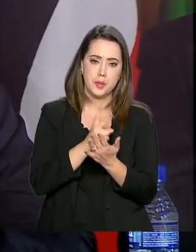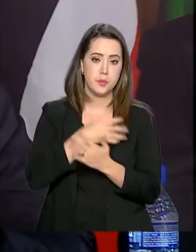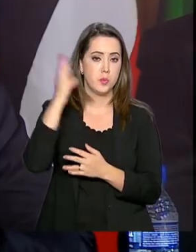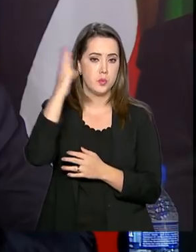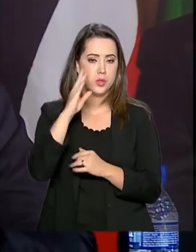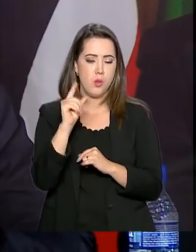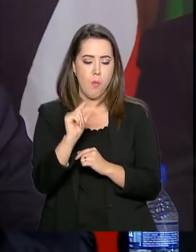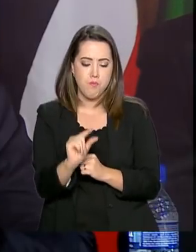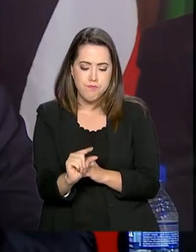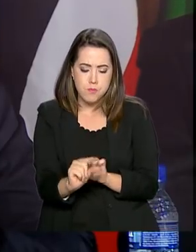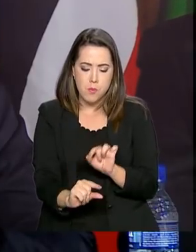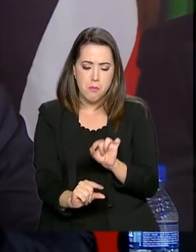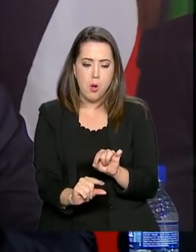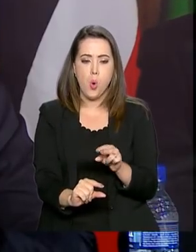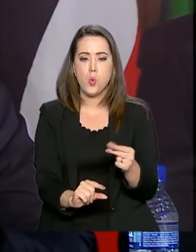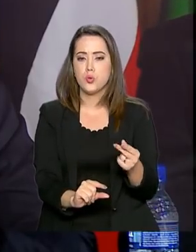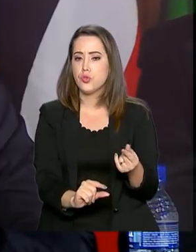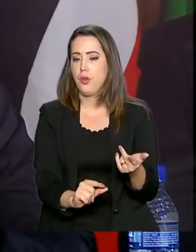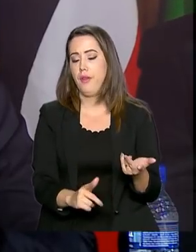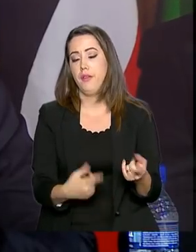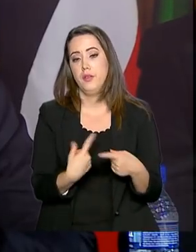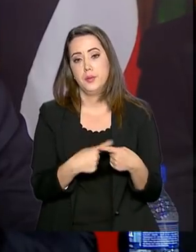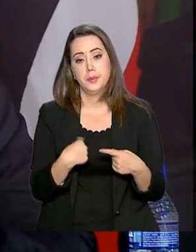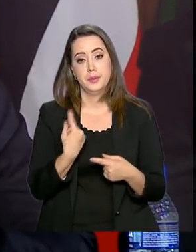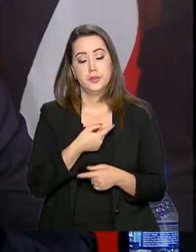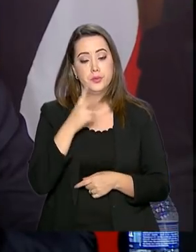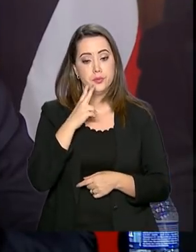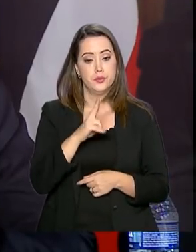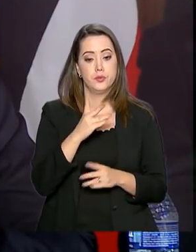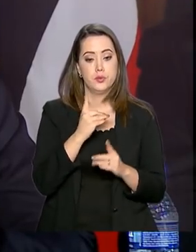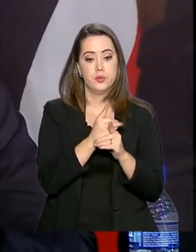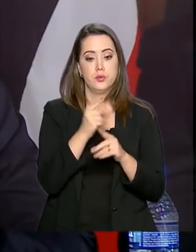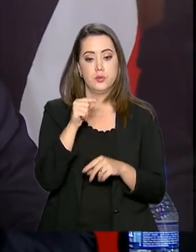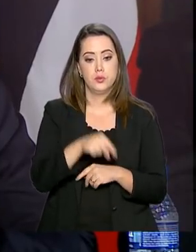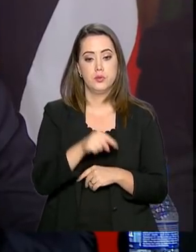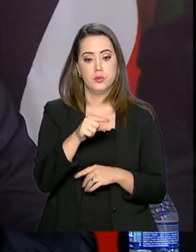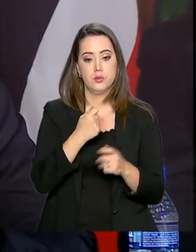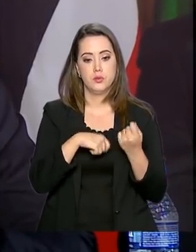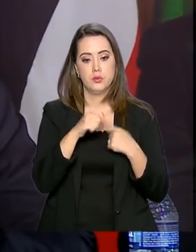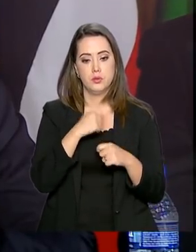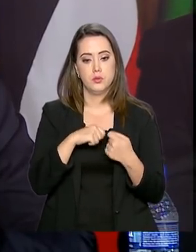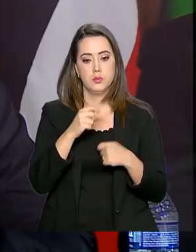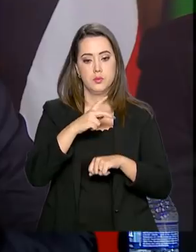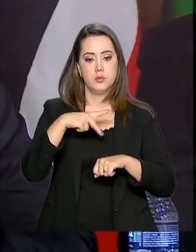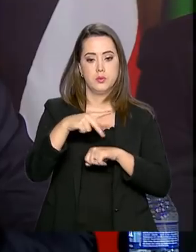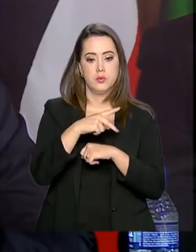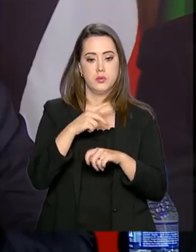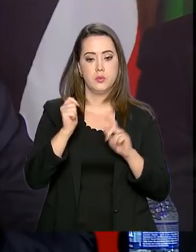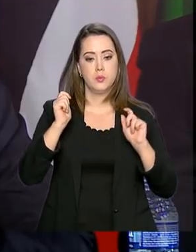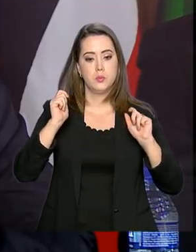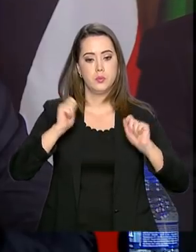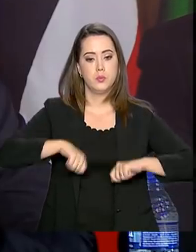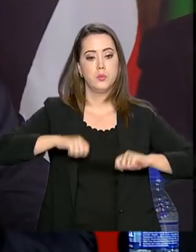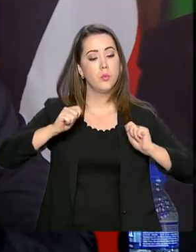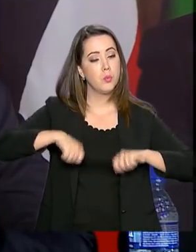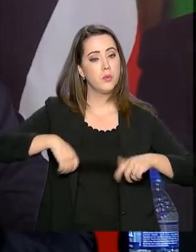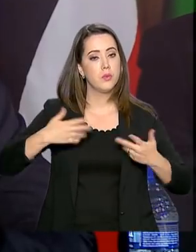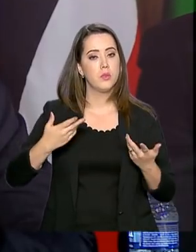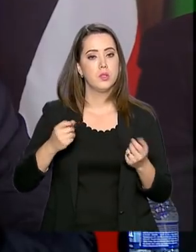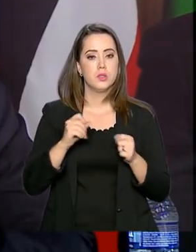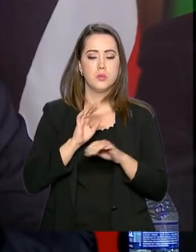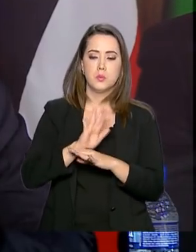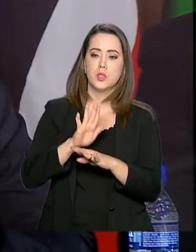tendo em vista a situação que encontramos economicamente, fazer o possível para